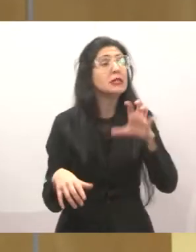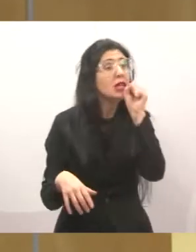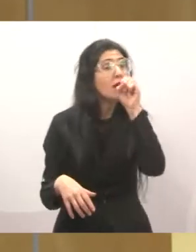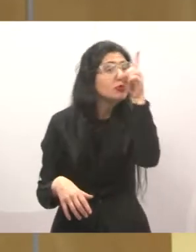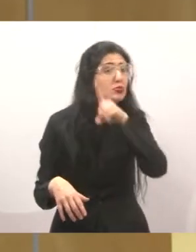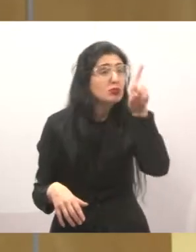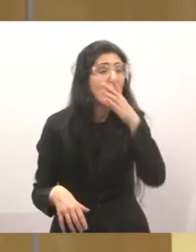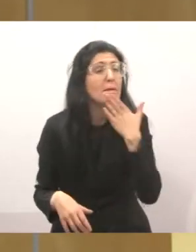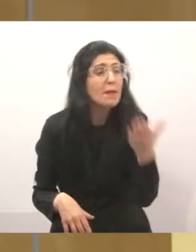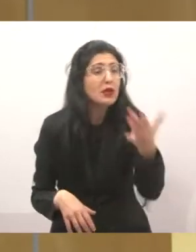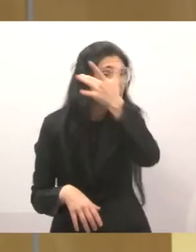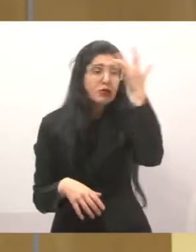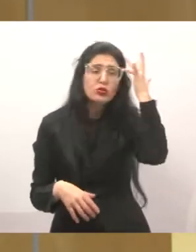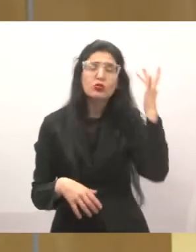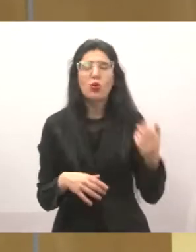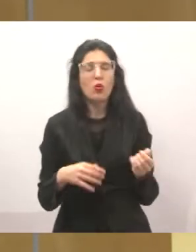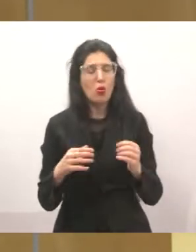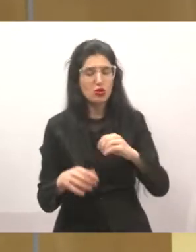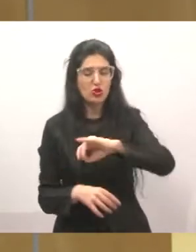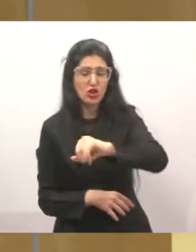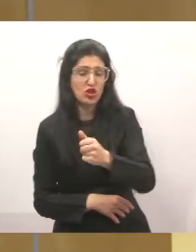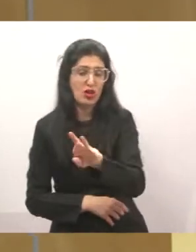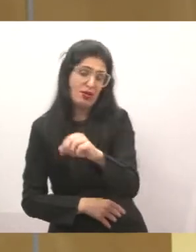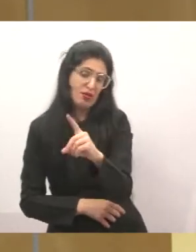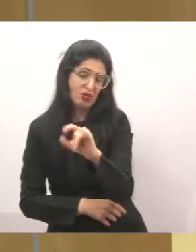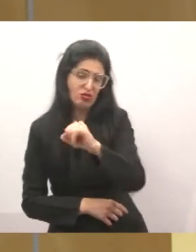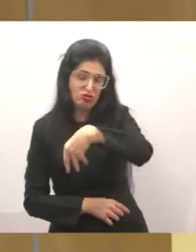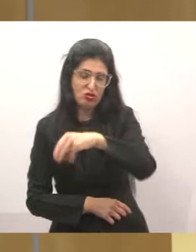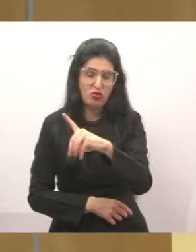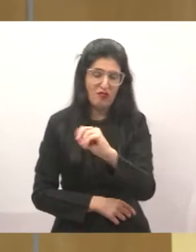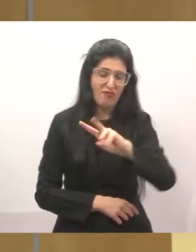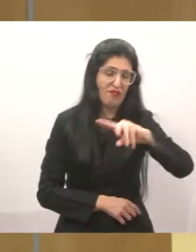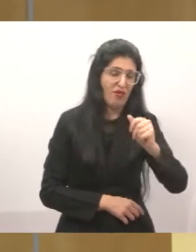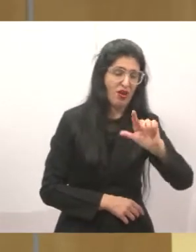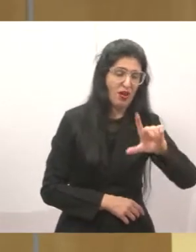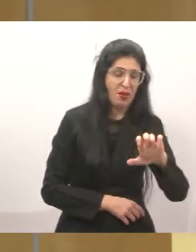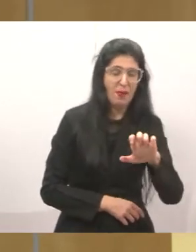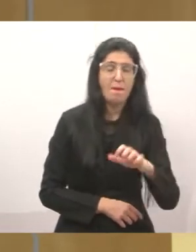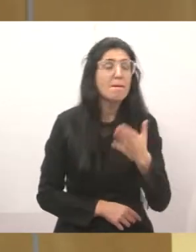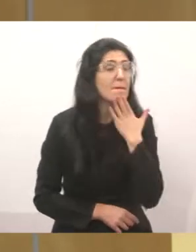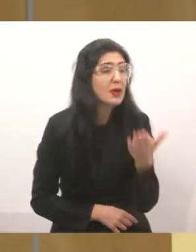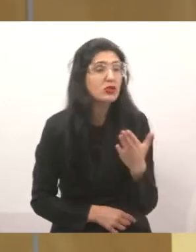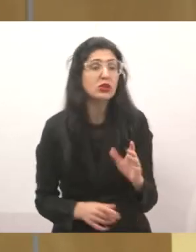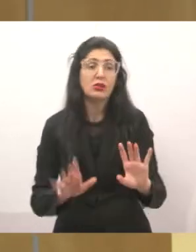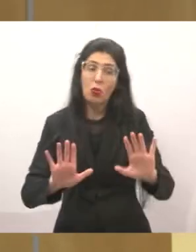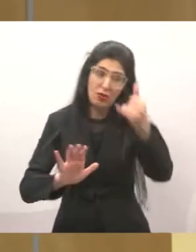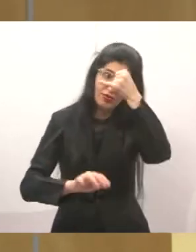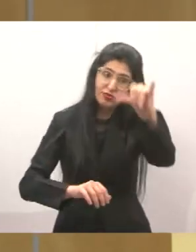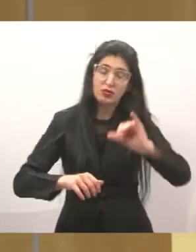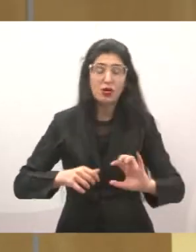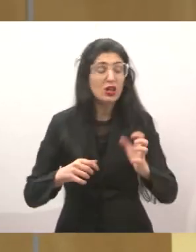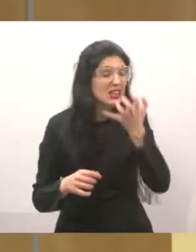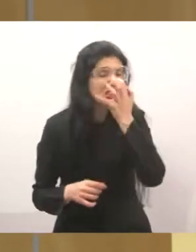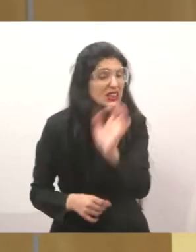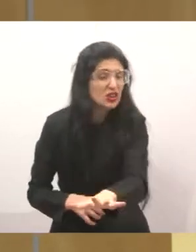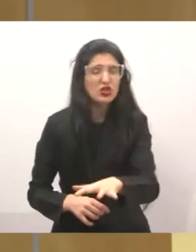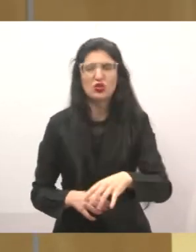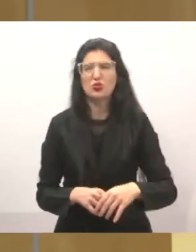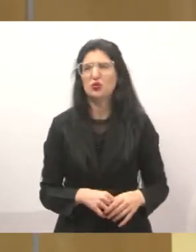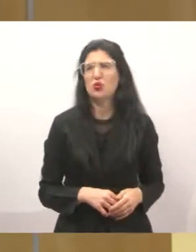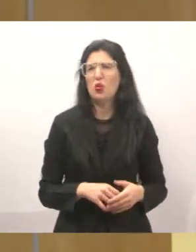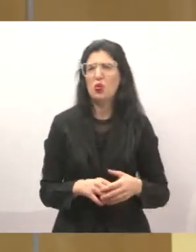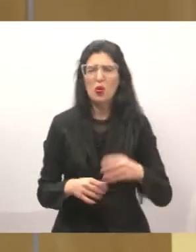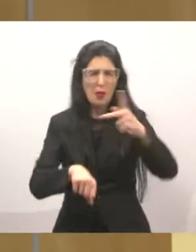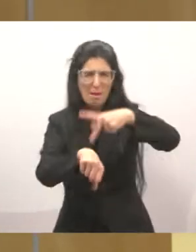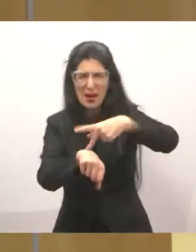do Jardim do Vale. Infelizmente, de outra região que vai e que acaba jogando os seus entulhos, né? Os seus restos de comida